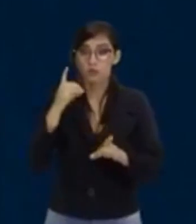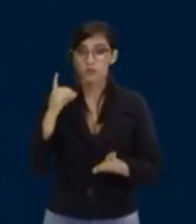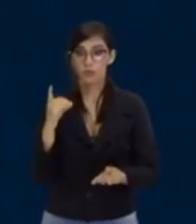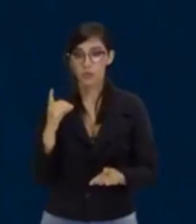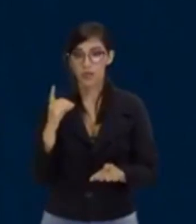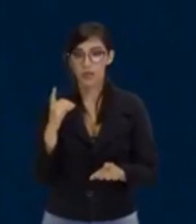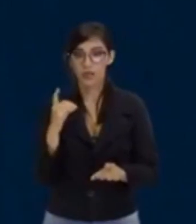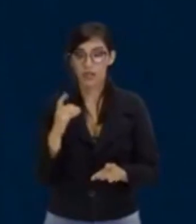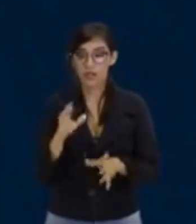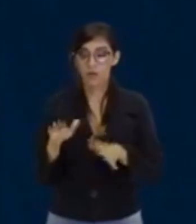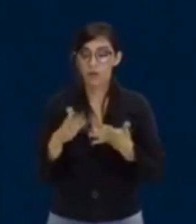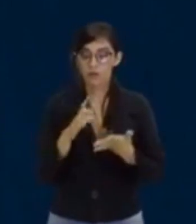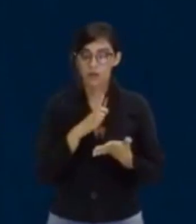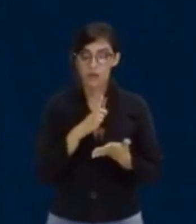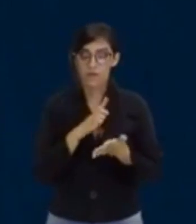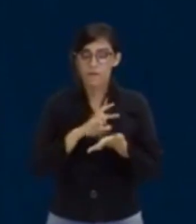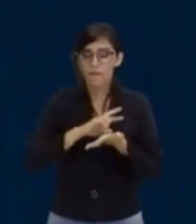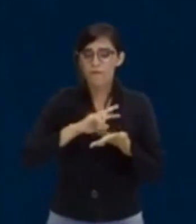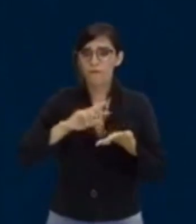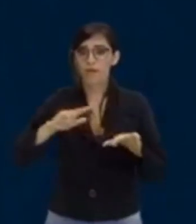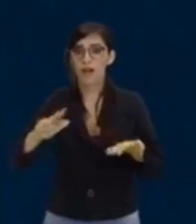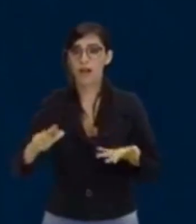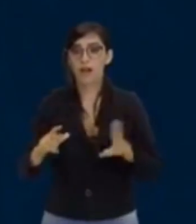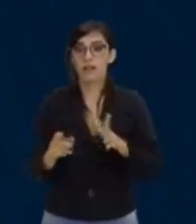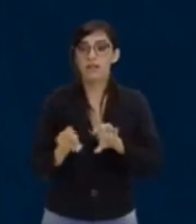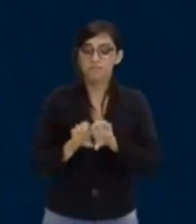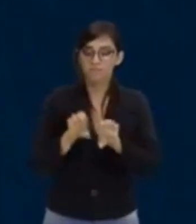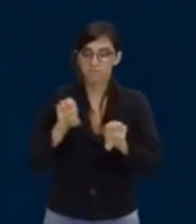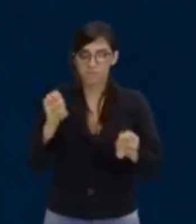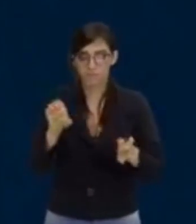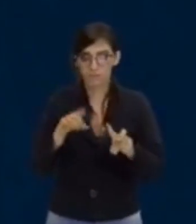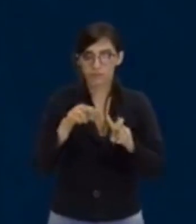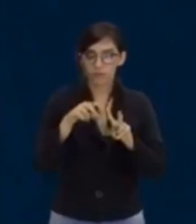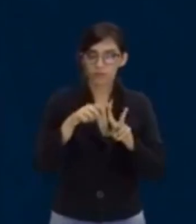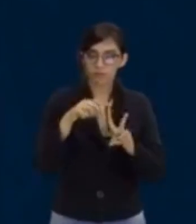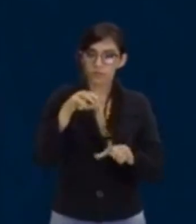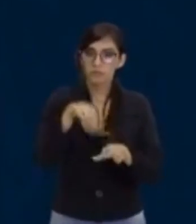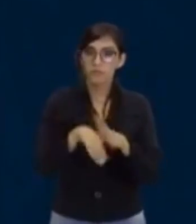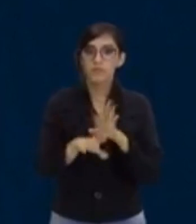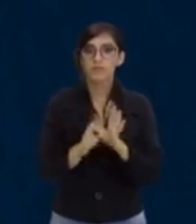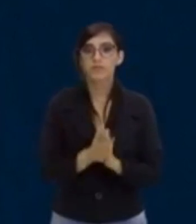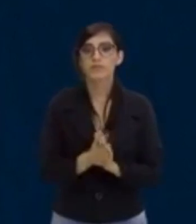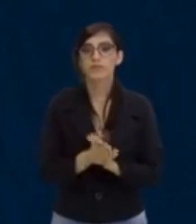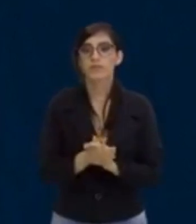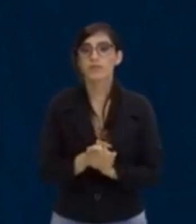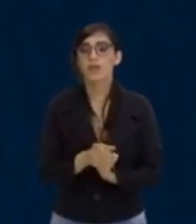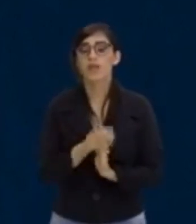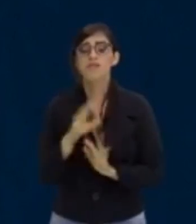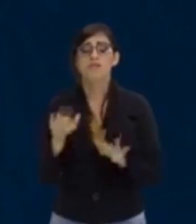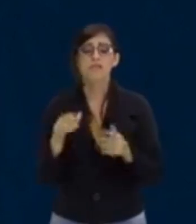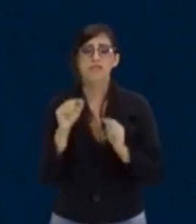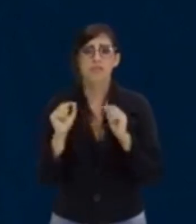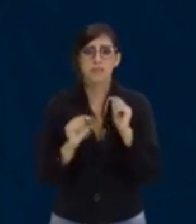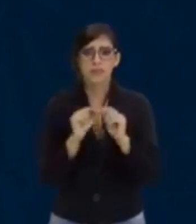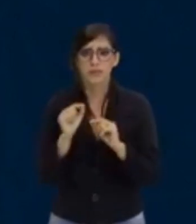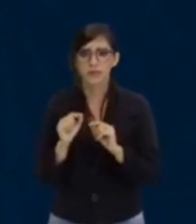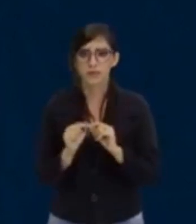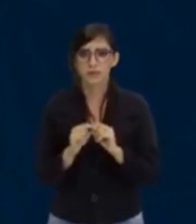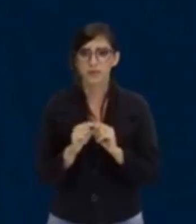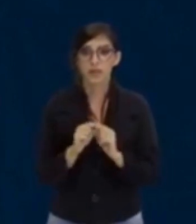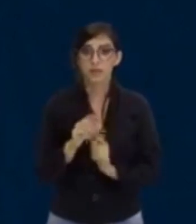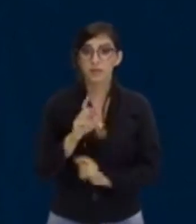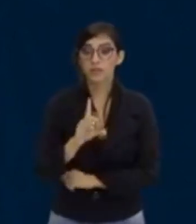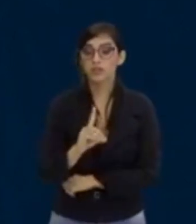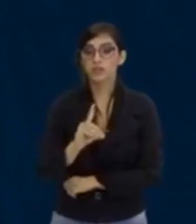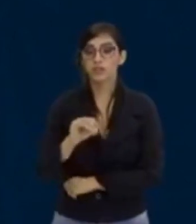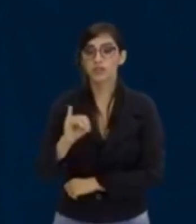cartela, bora lá. Esse cara, pessoal, olha lá, ele é chamado de discriminante, tá certo?